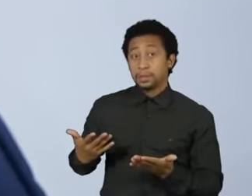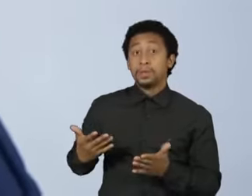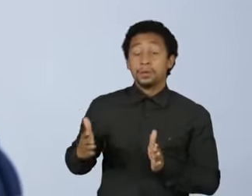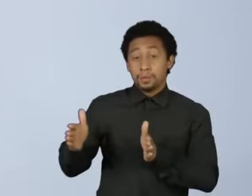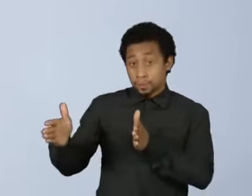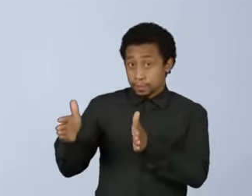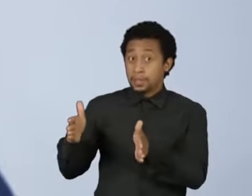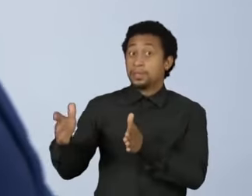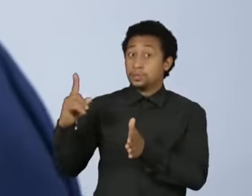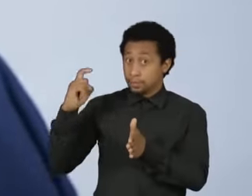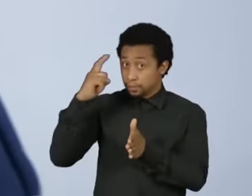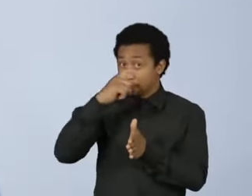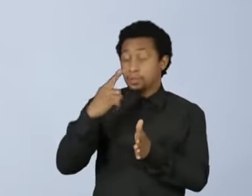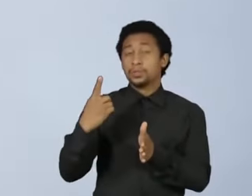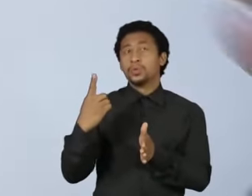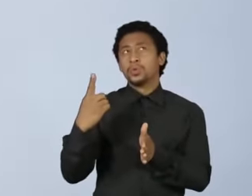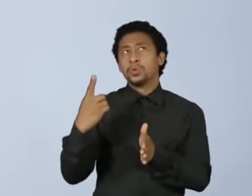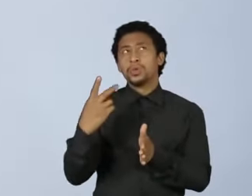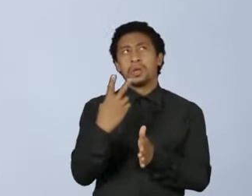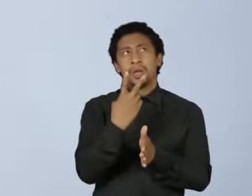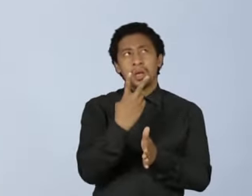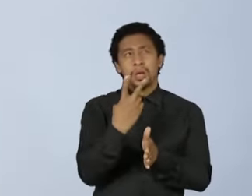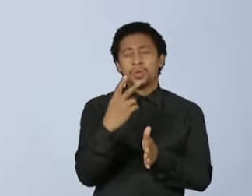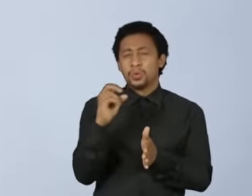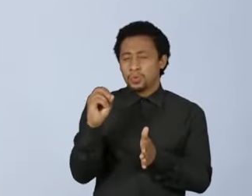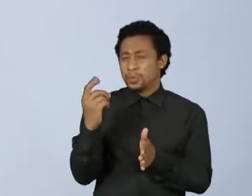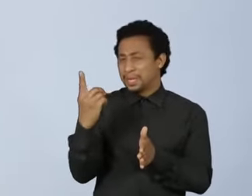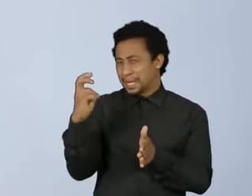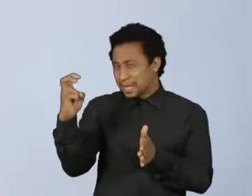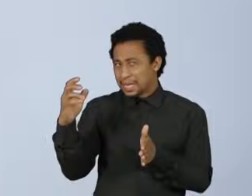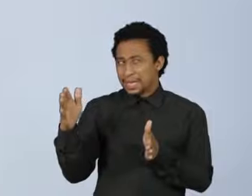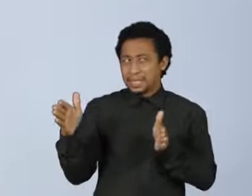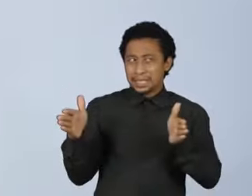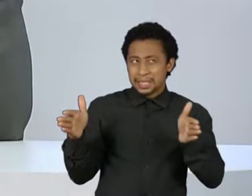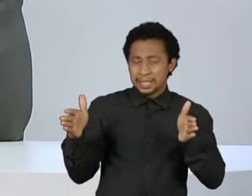uma recessão econômica, 2015 e 2016, foi a pior recessão econômica